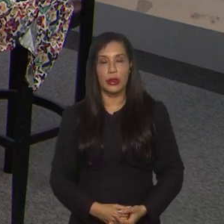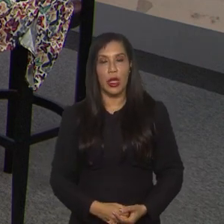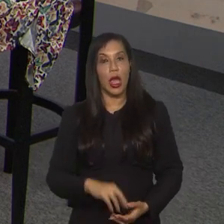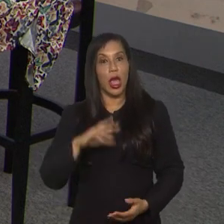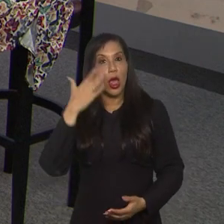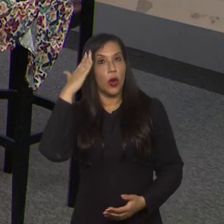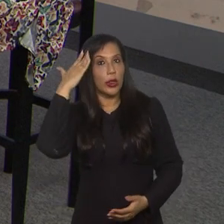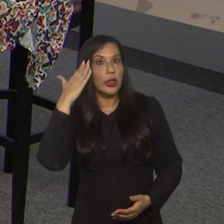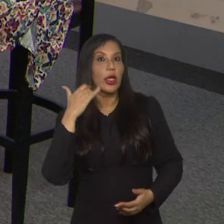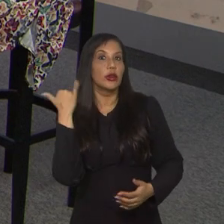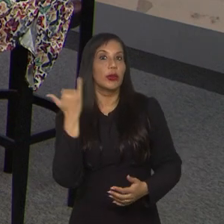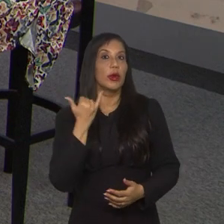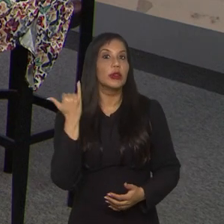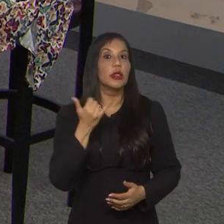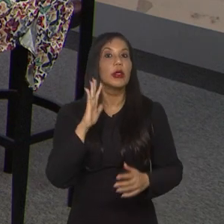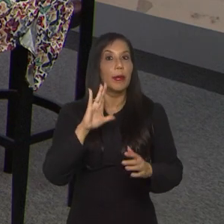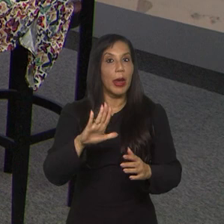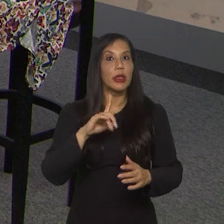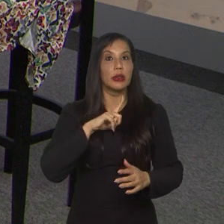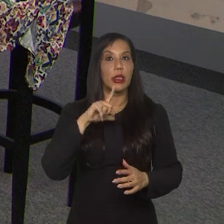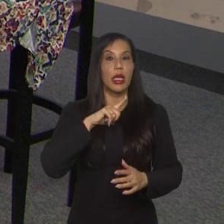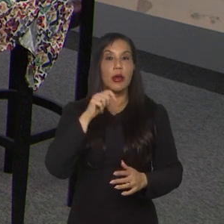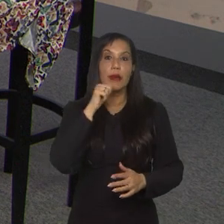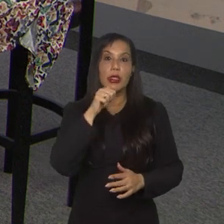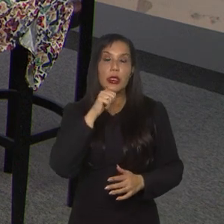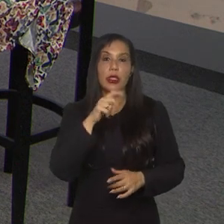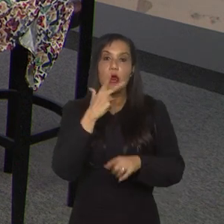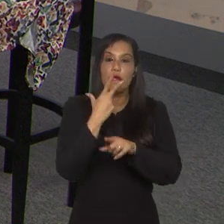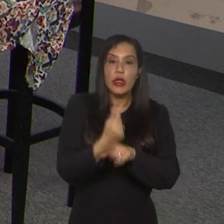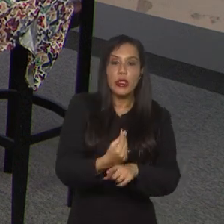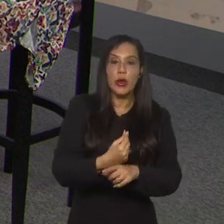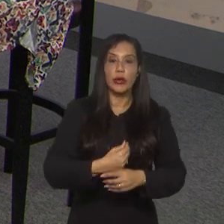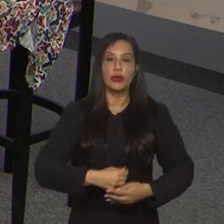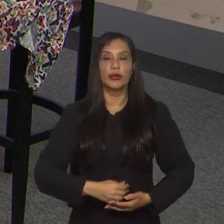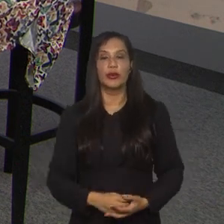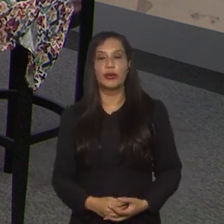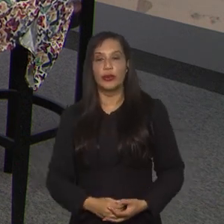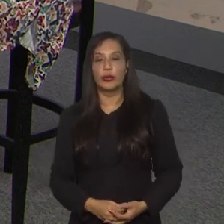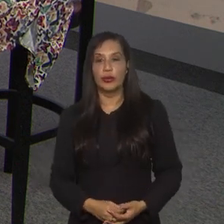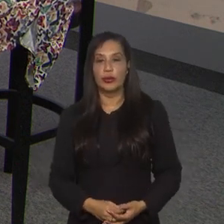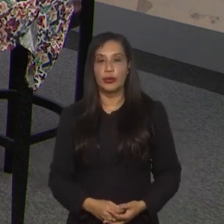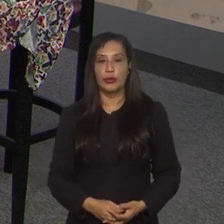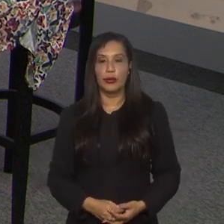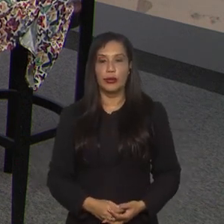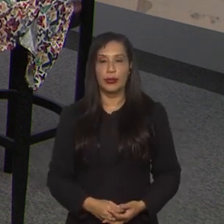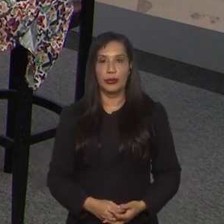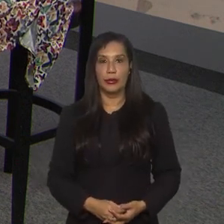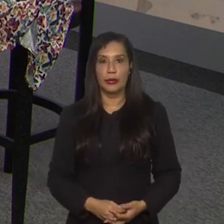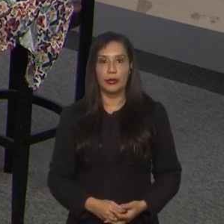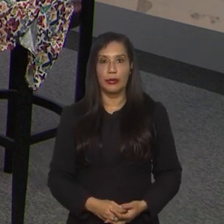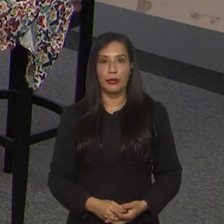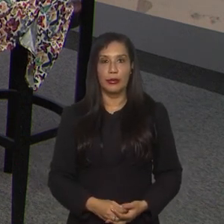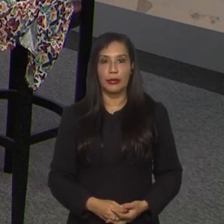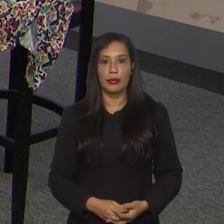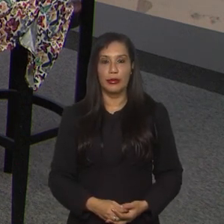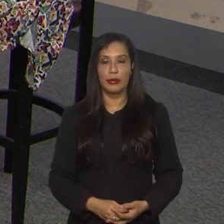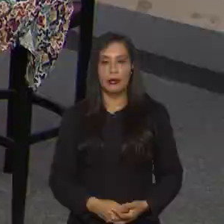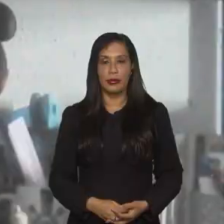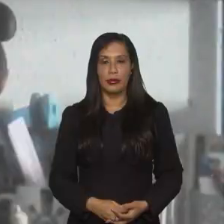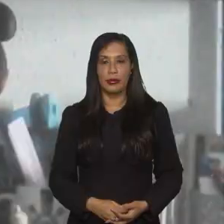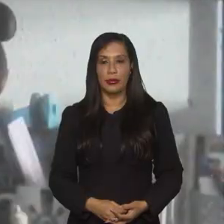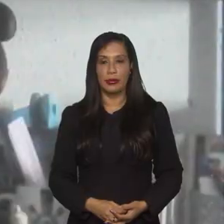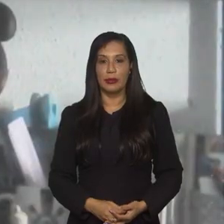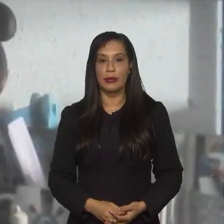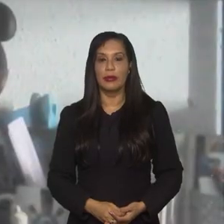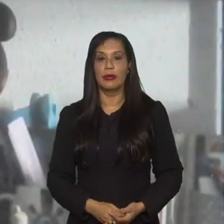fala muito da crise e mas a gente tem uma Geise que ganhou o Champions agora, a tem uma Carolyn que é artilheira lá da NWSL, que está vindo muito bem, a Adriana que